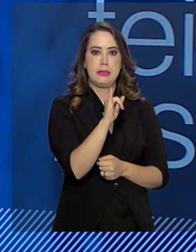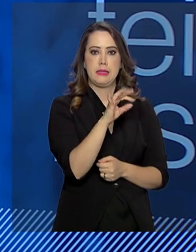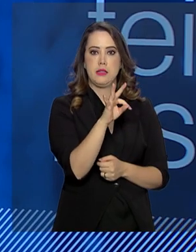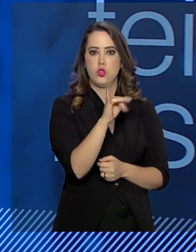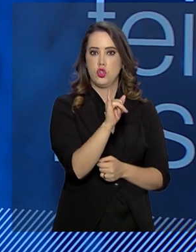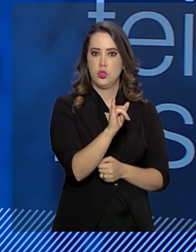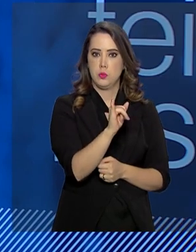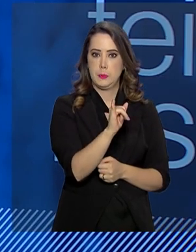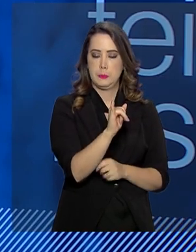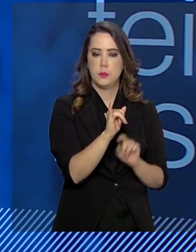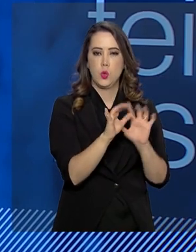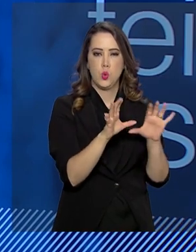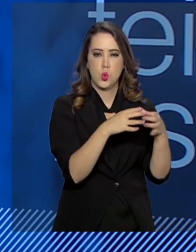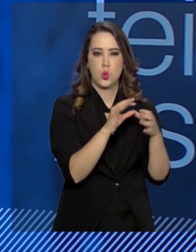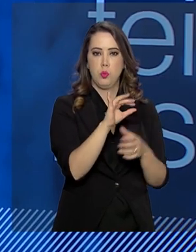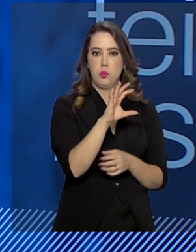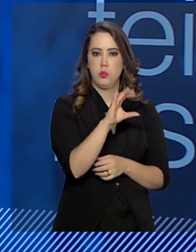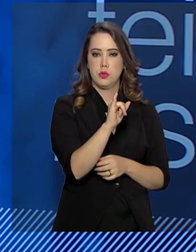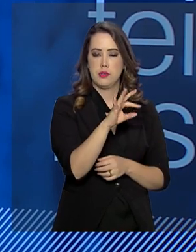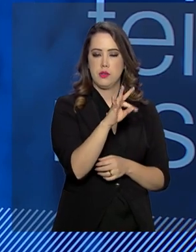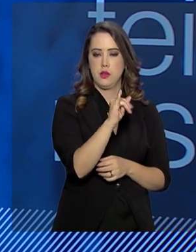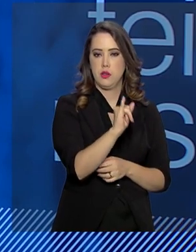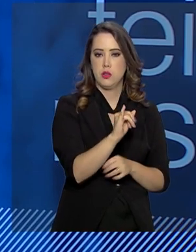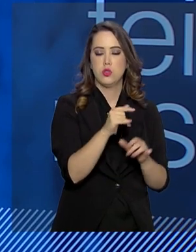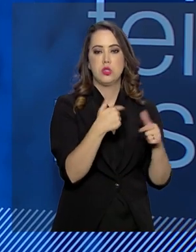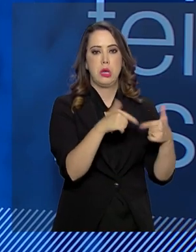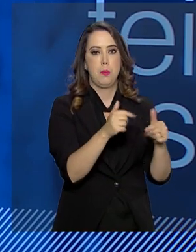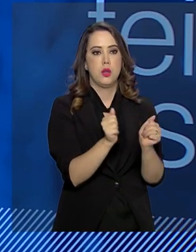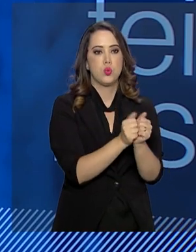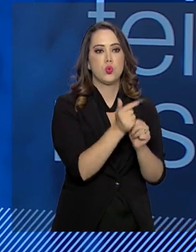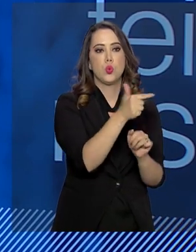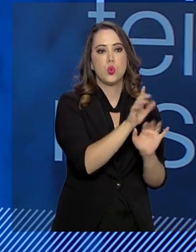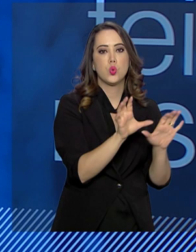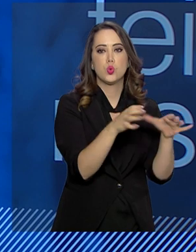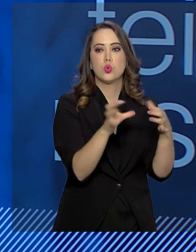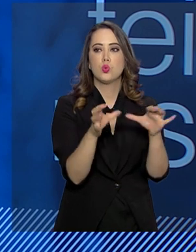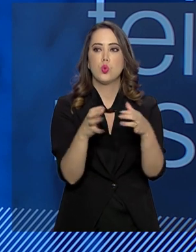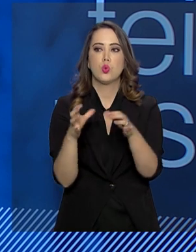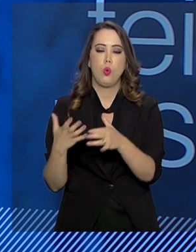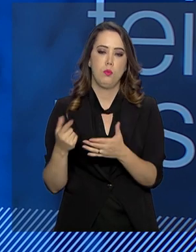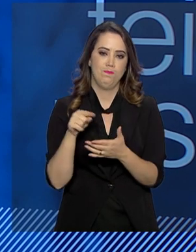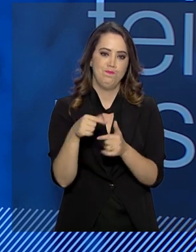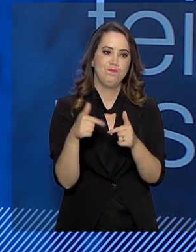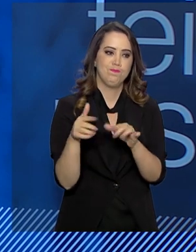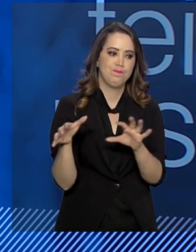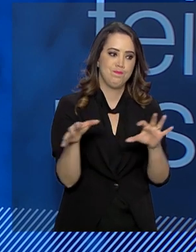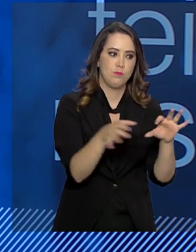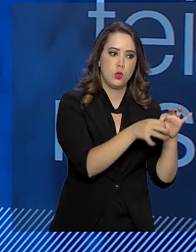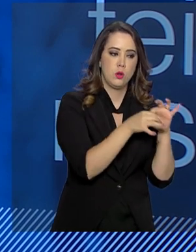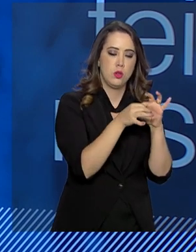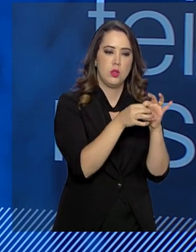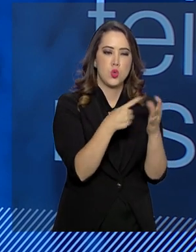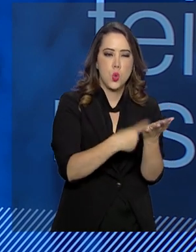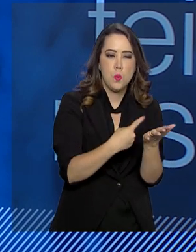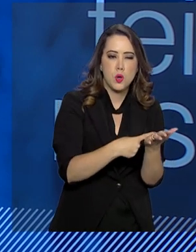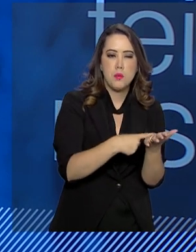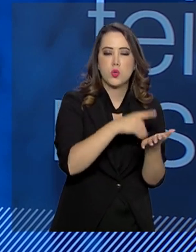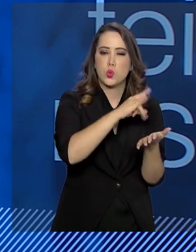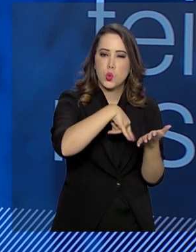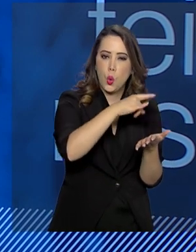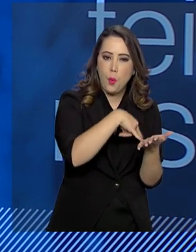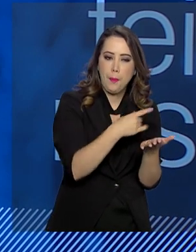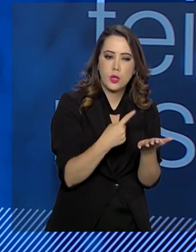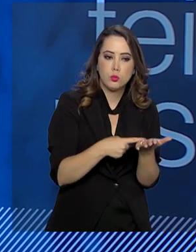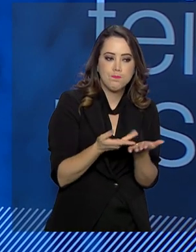construindo, junto com as outras secretarias, as outras instituições, os outros órgãos, essa minuta de um acordo de